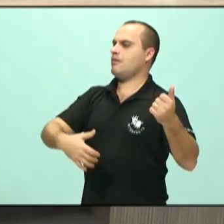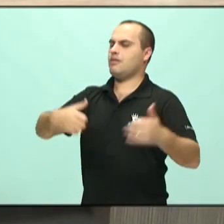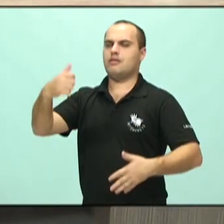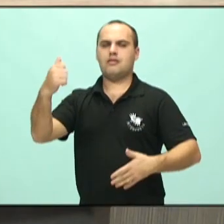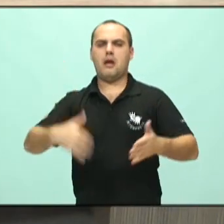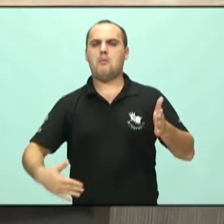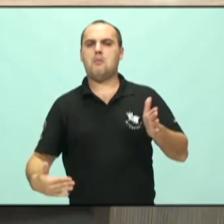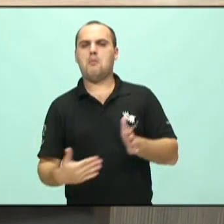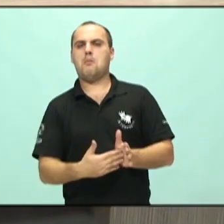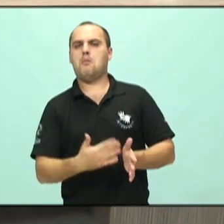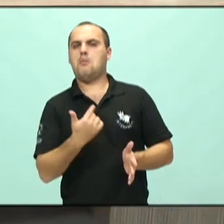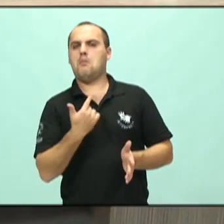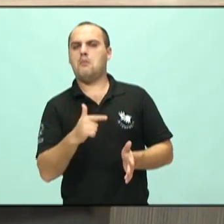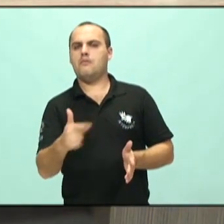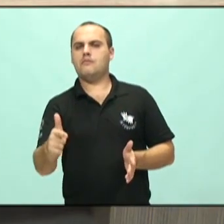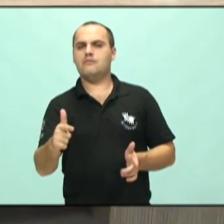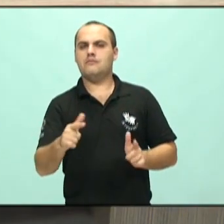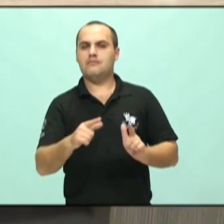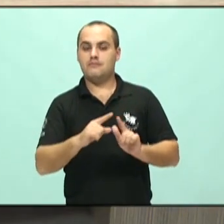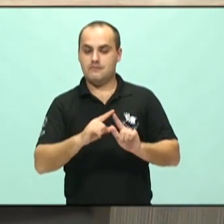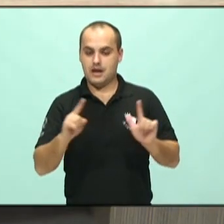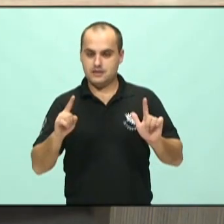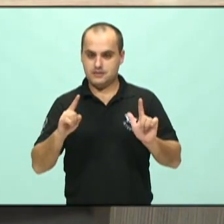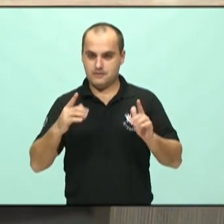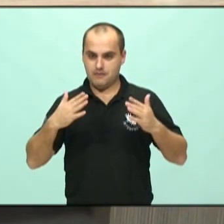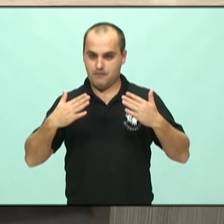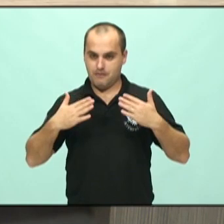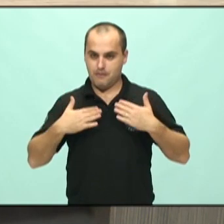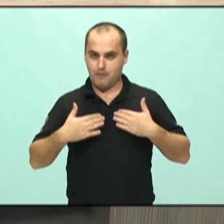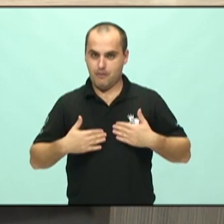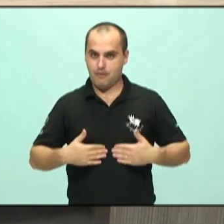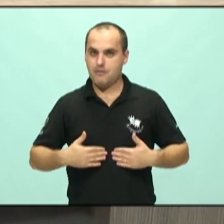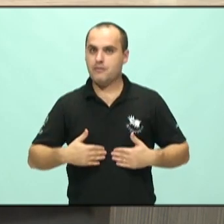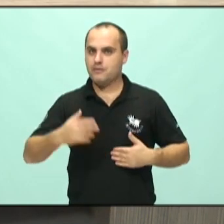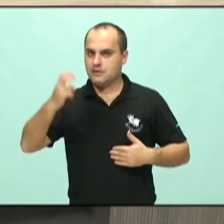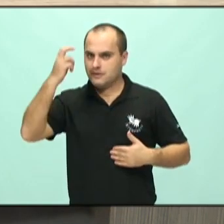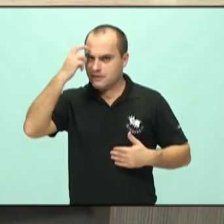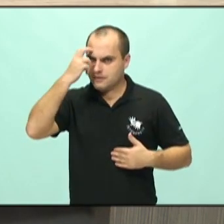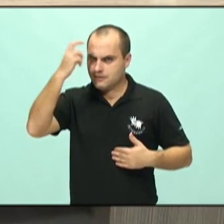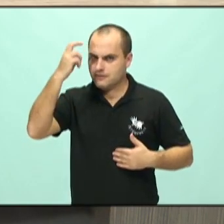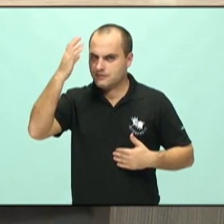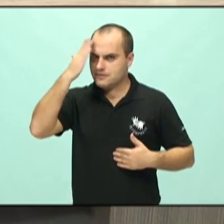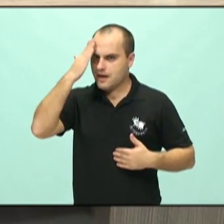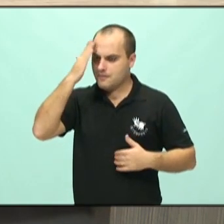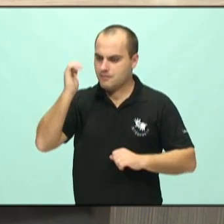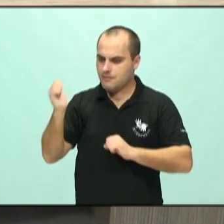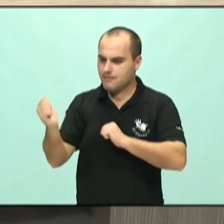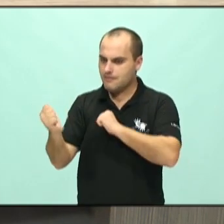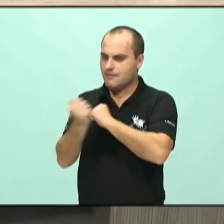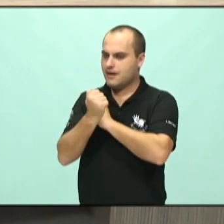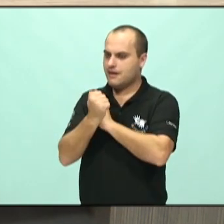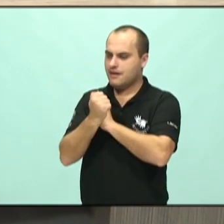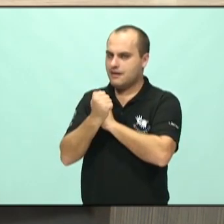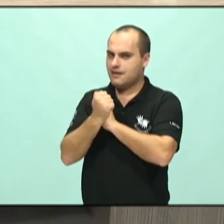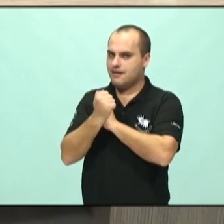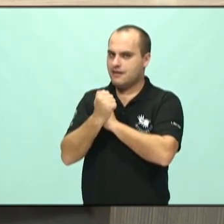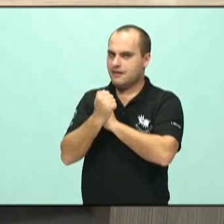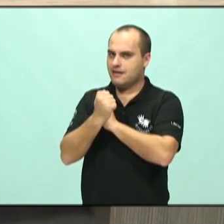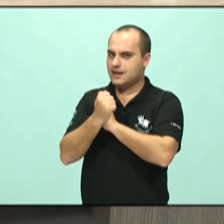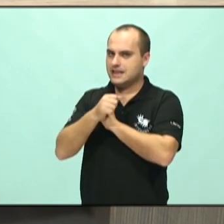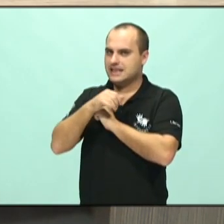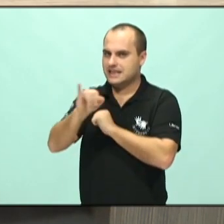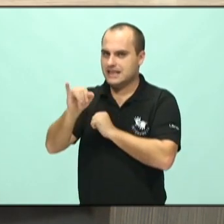limite e o corpo é tão inteligente a ponto de me frear de alguma forma. Se ele não consegue me frear fisicamente, ele me freia